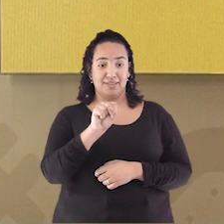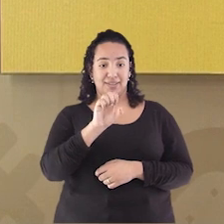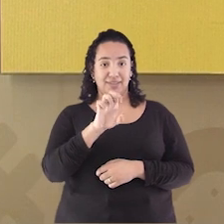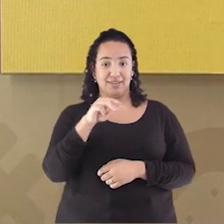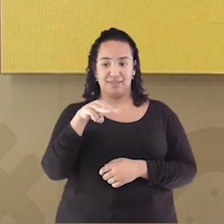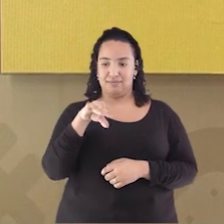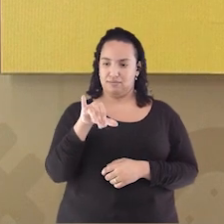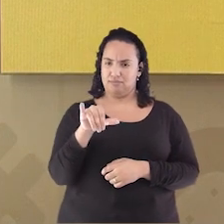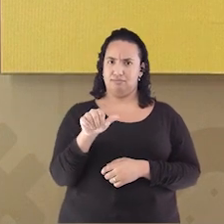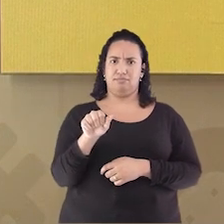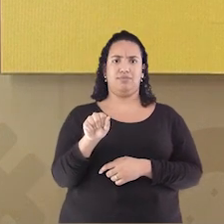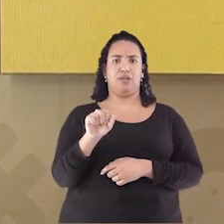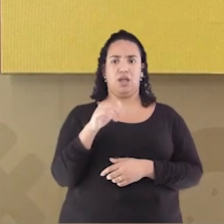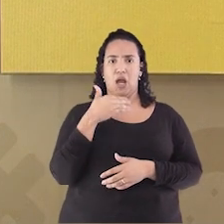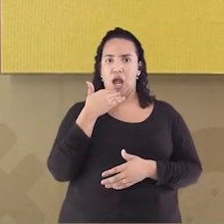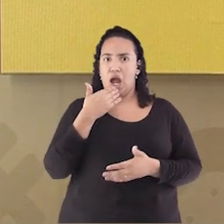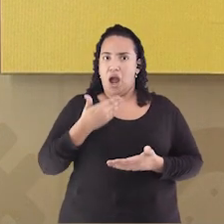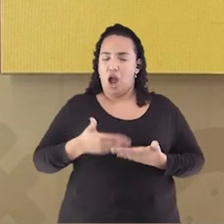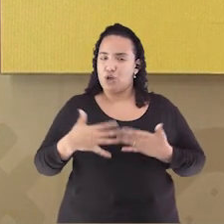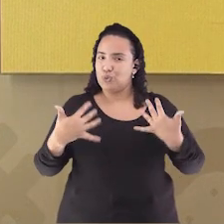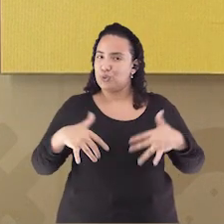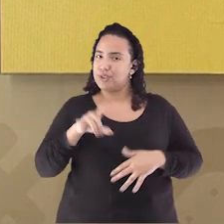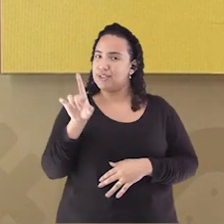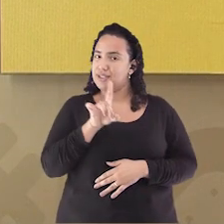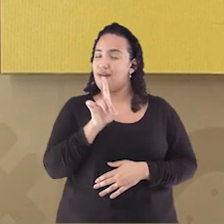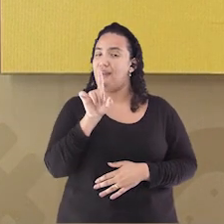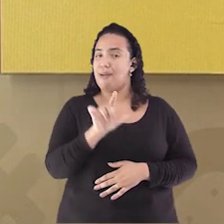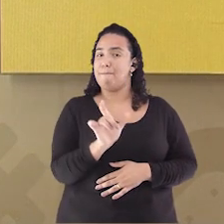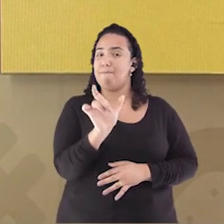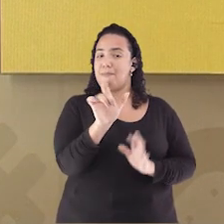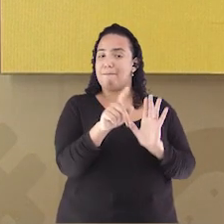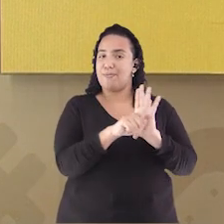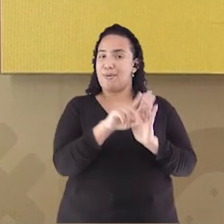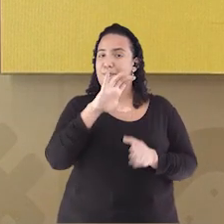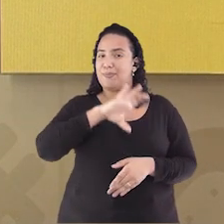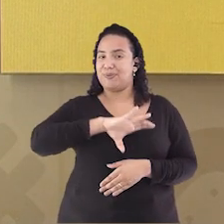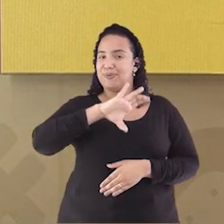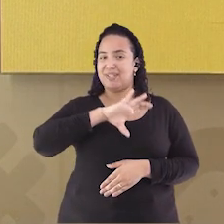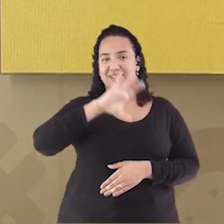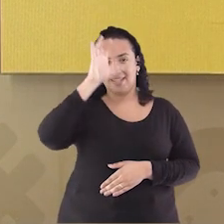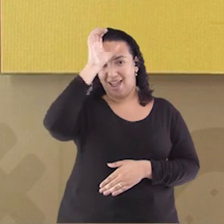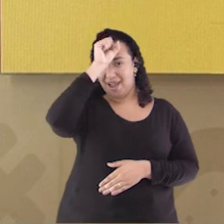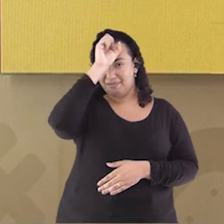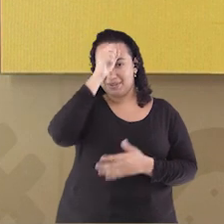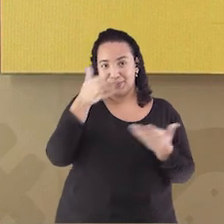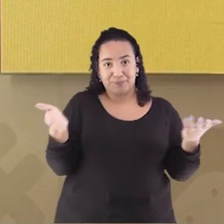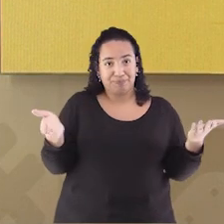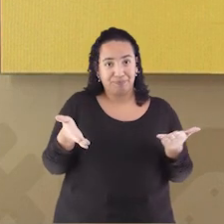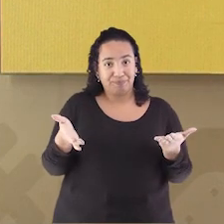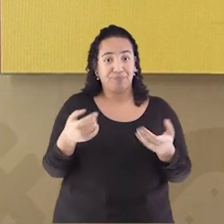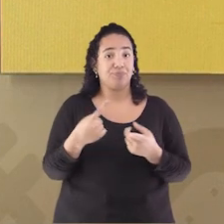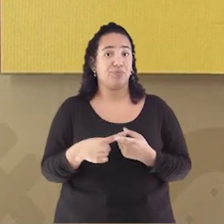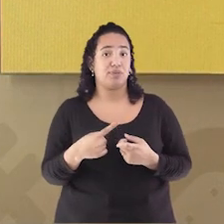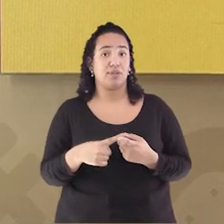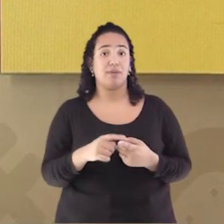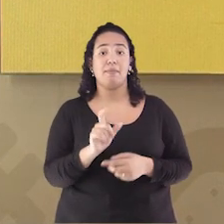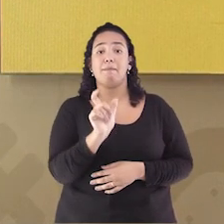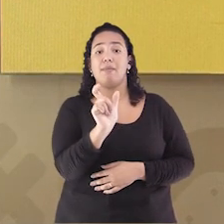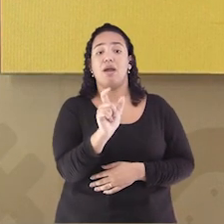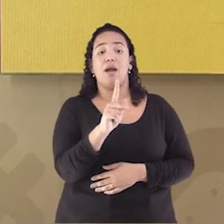só mais uma palavra Da língua portuguesa Que estamos aprendendo Pois palavras